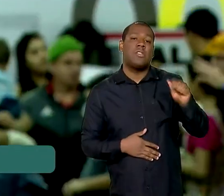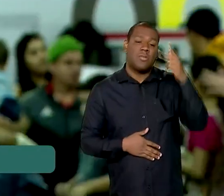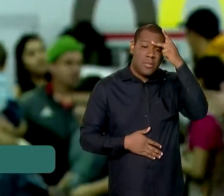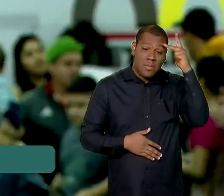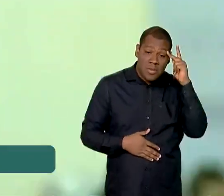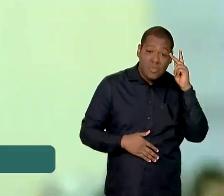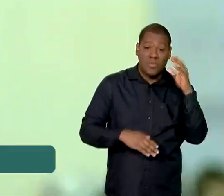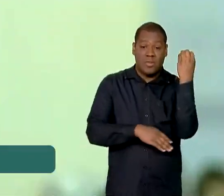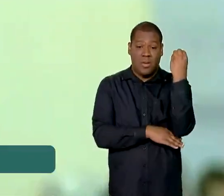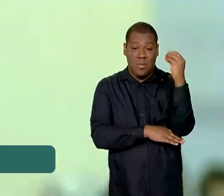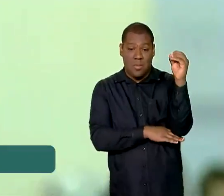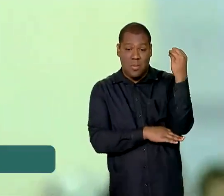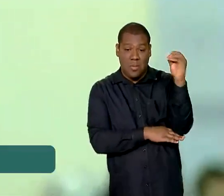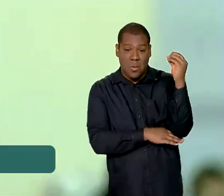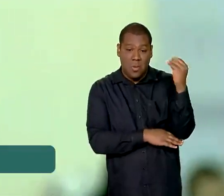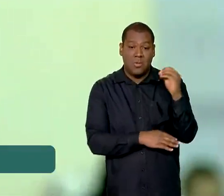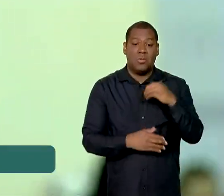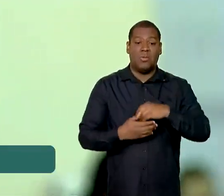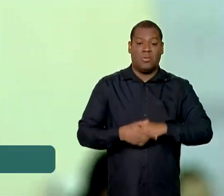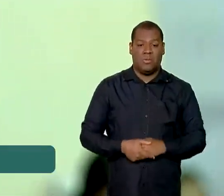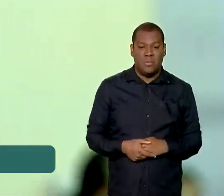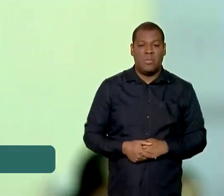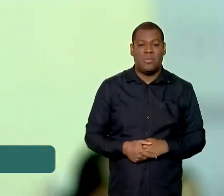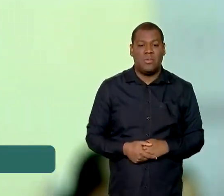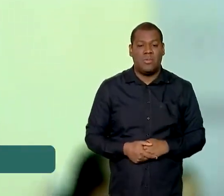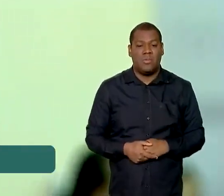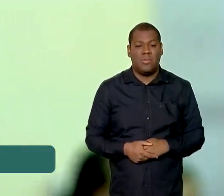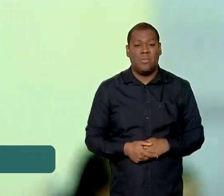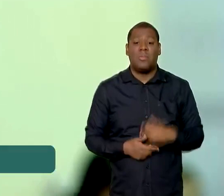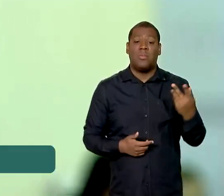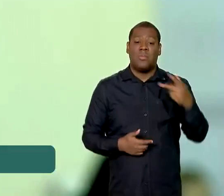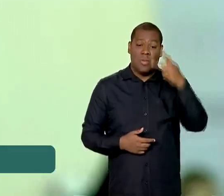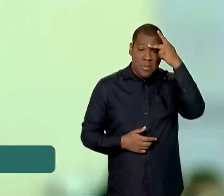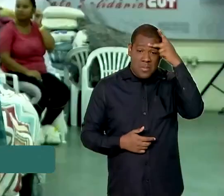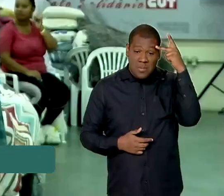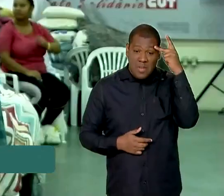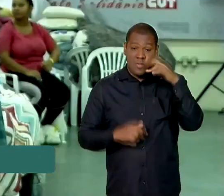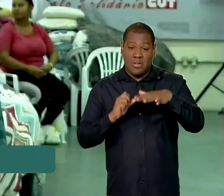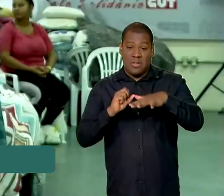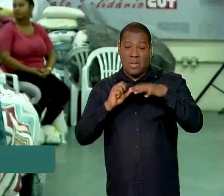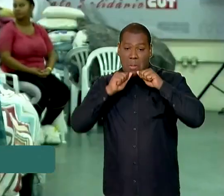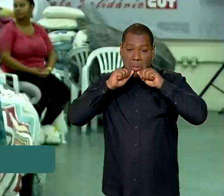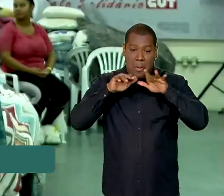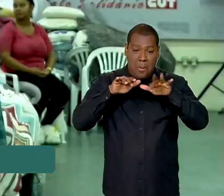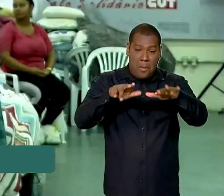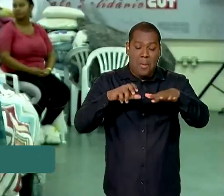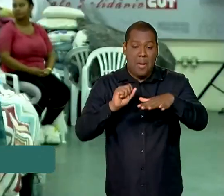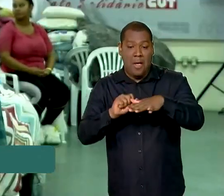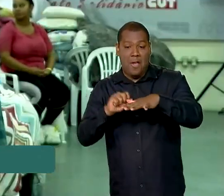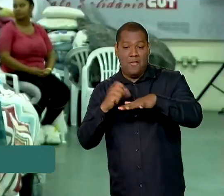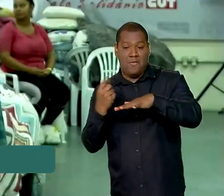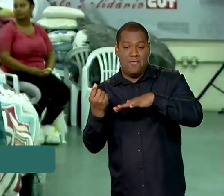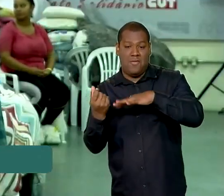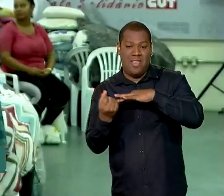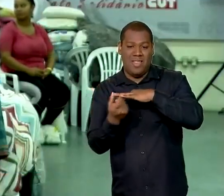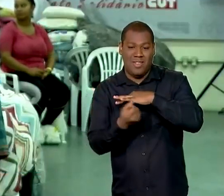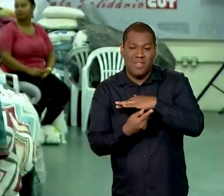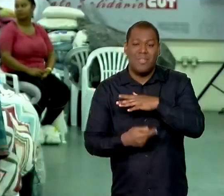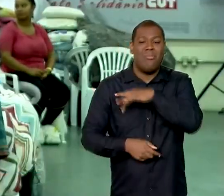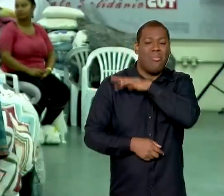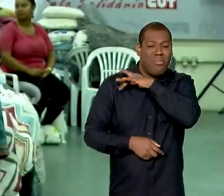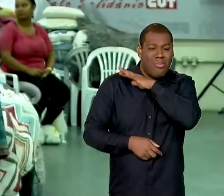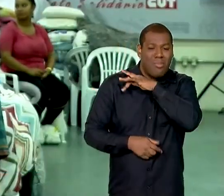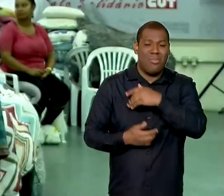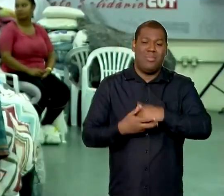questões que tem dificultado muito o trabalho é a disseminação de fake news. A gente já está passando por um processo extremamente